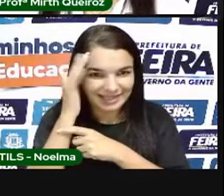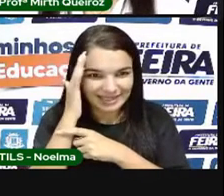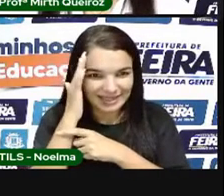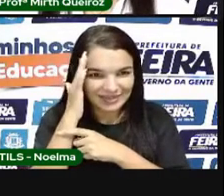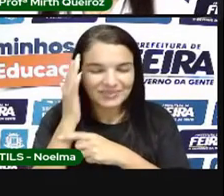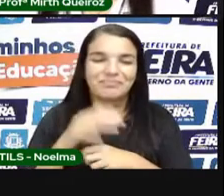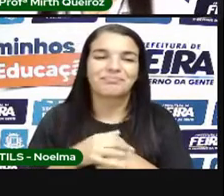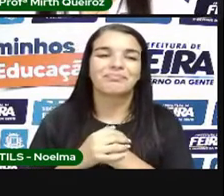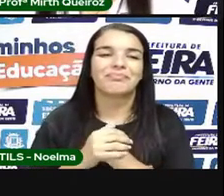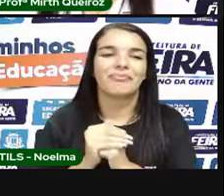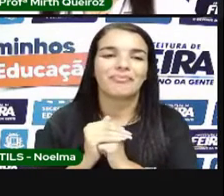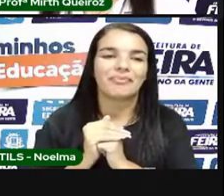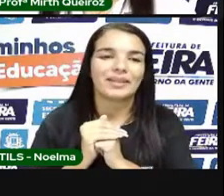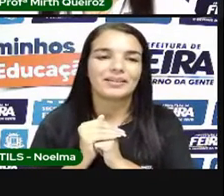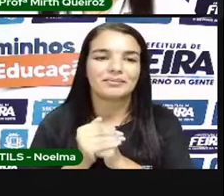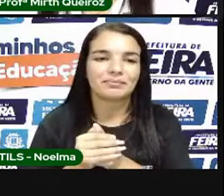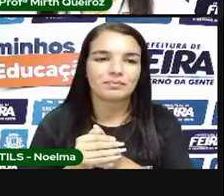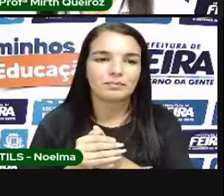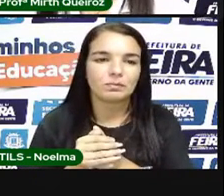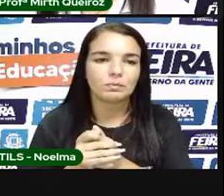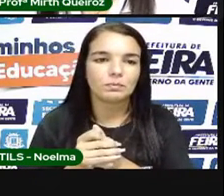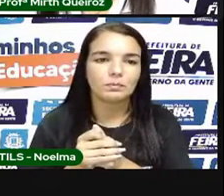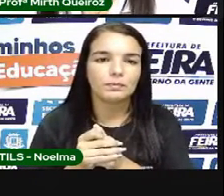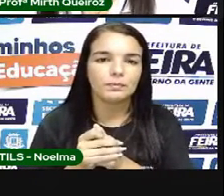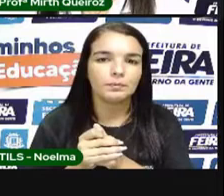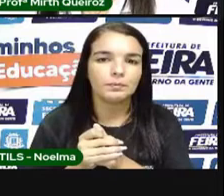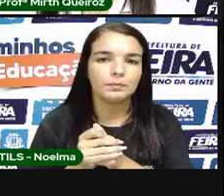Despejando Jogando no lixo Reaproveitar